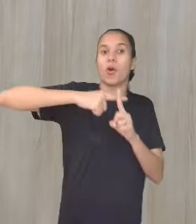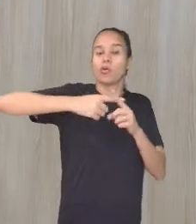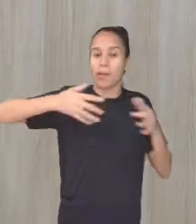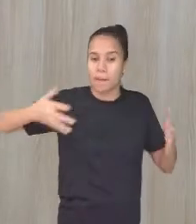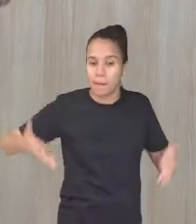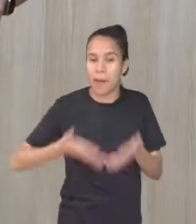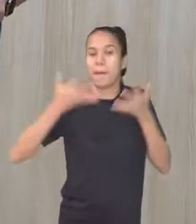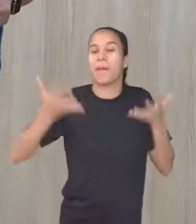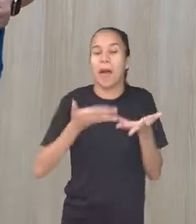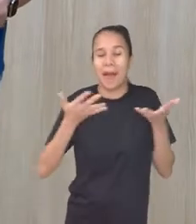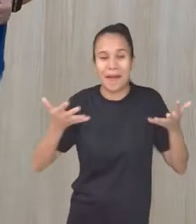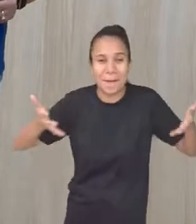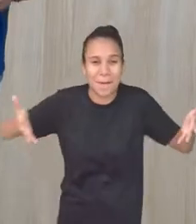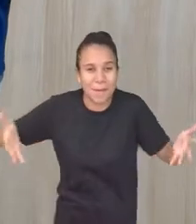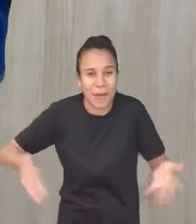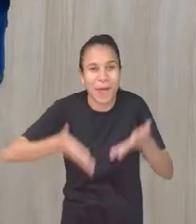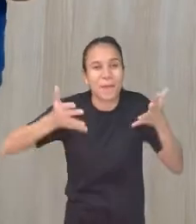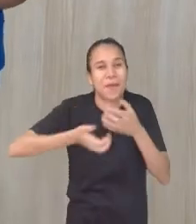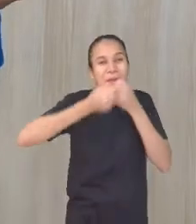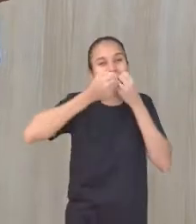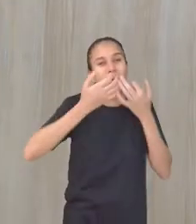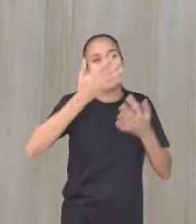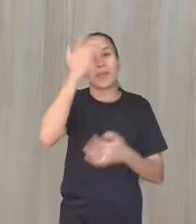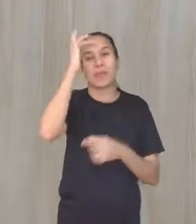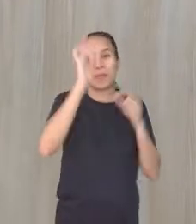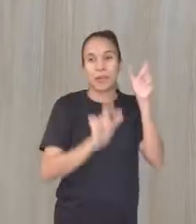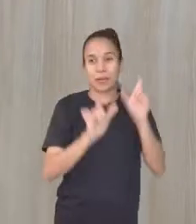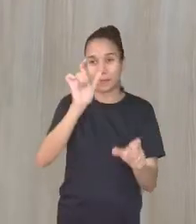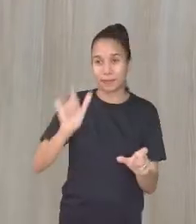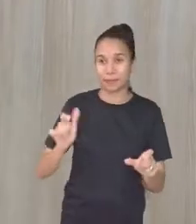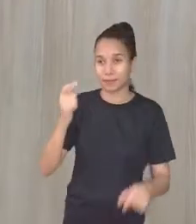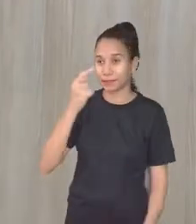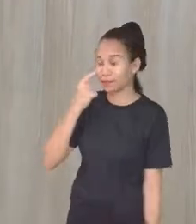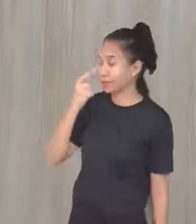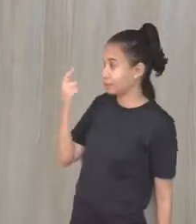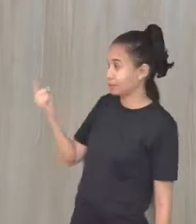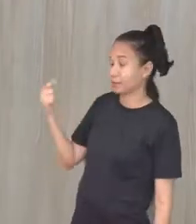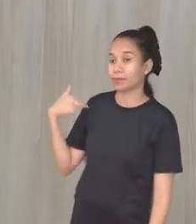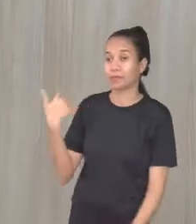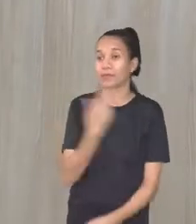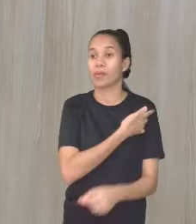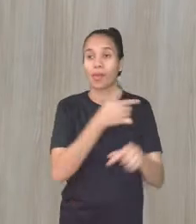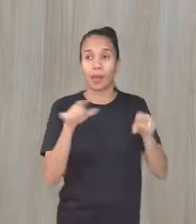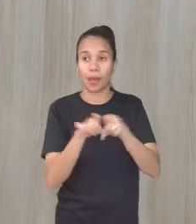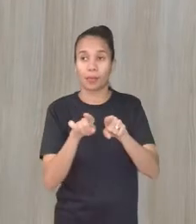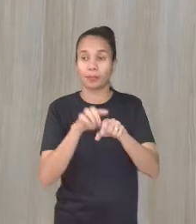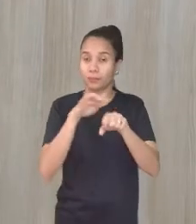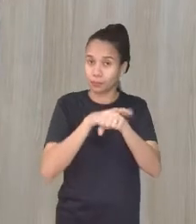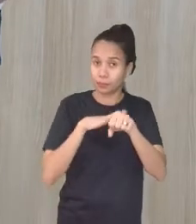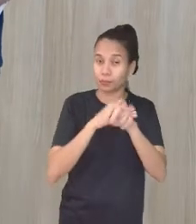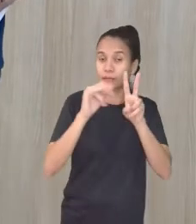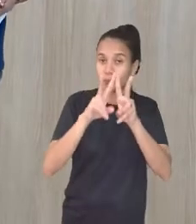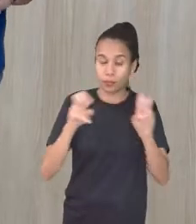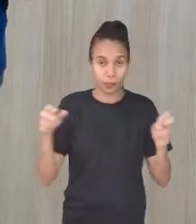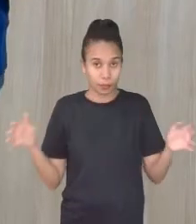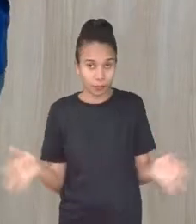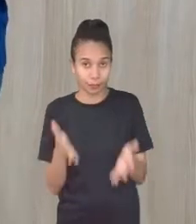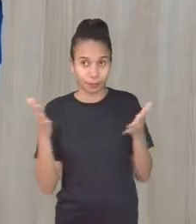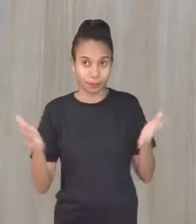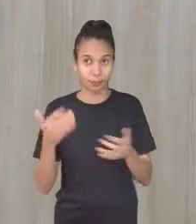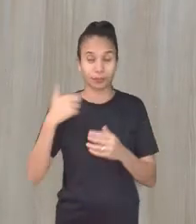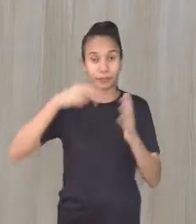provocar estímulos positivos nos outros, não é isso? Então, continuando. A gente vai falar muito ainda a respeito de estímulo.